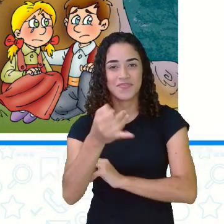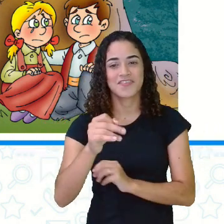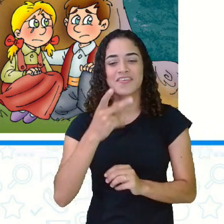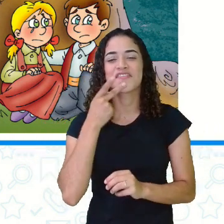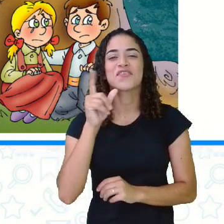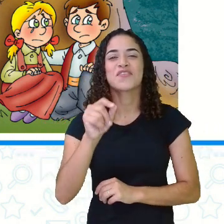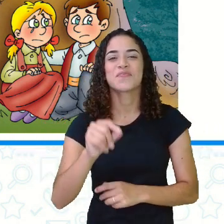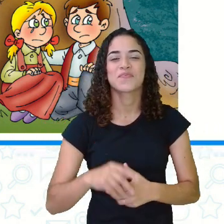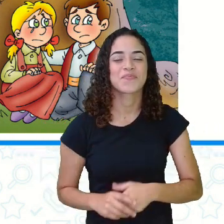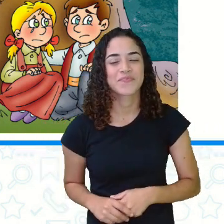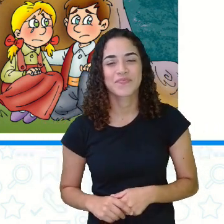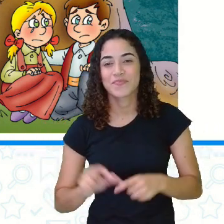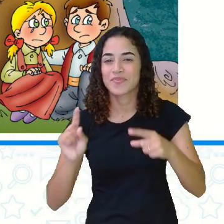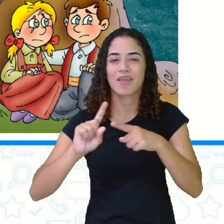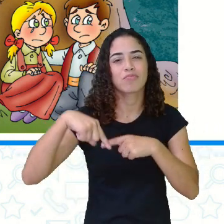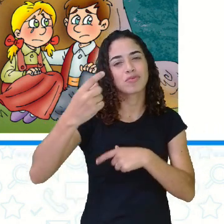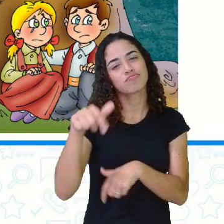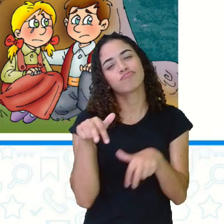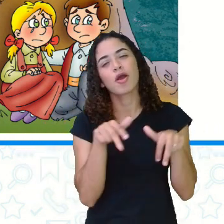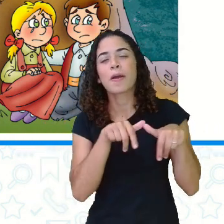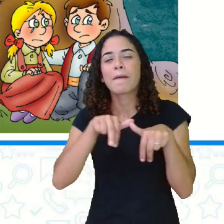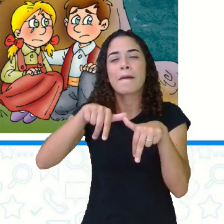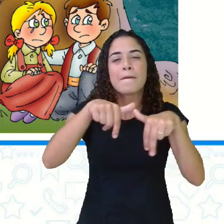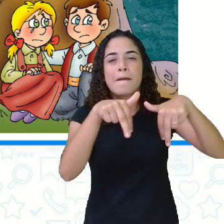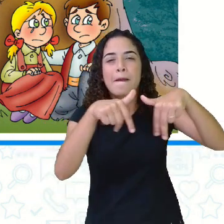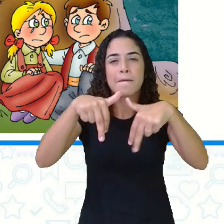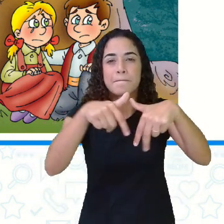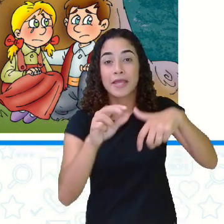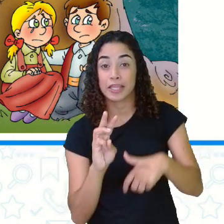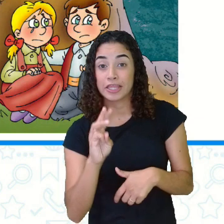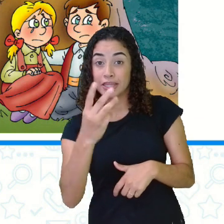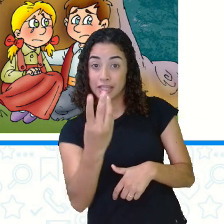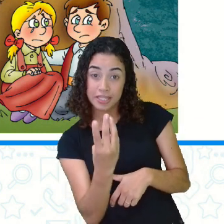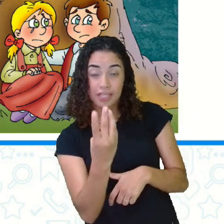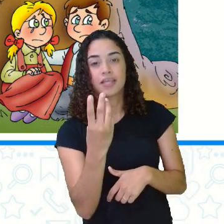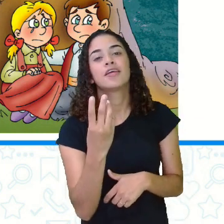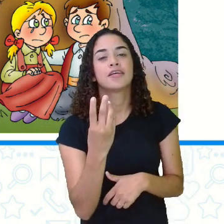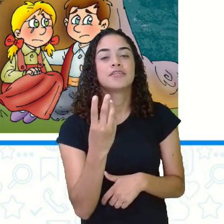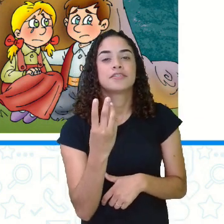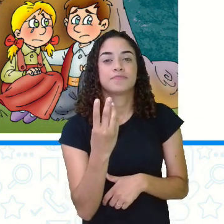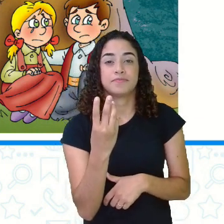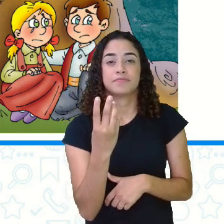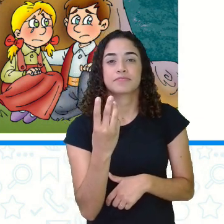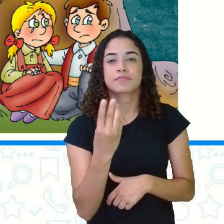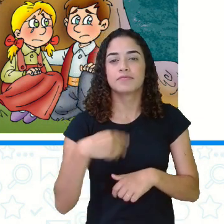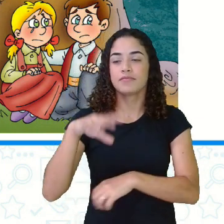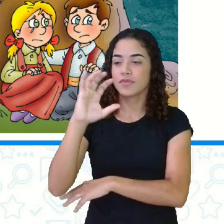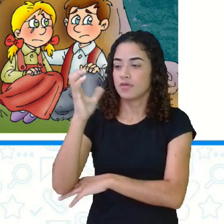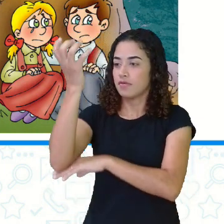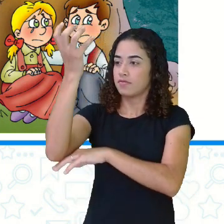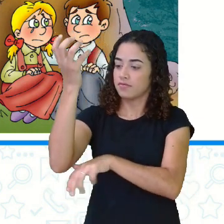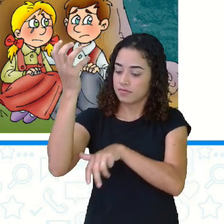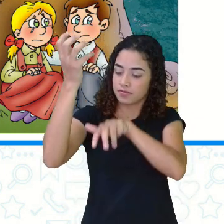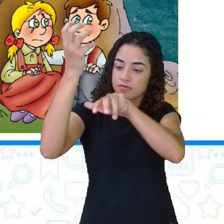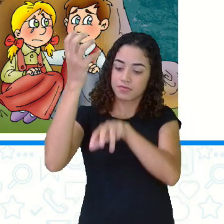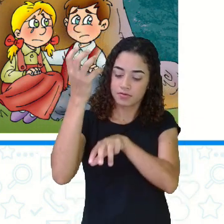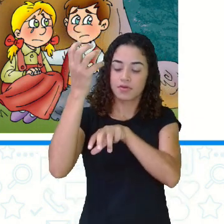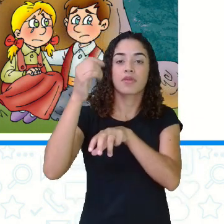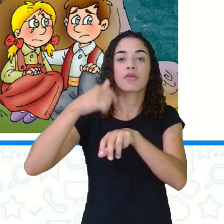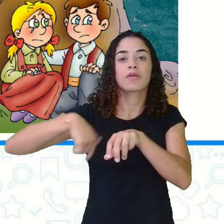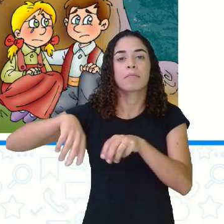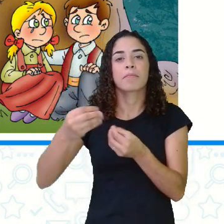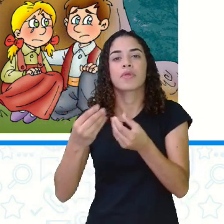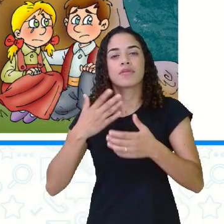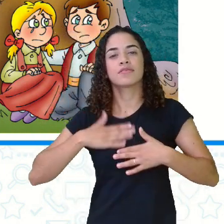assim, Depois de uma longa caminhada, os três pararam debaixo de uma árvore para descansar. João e Maria